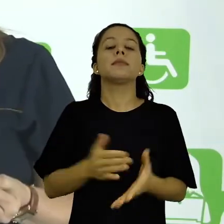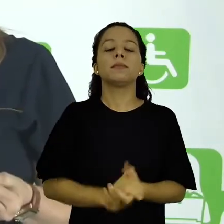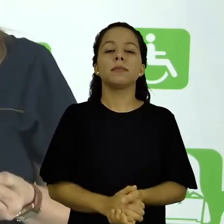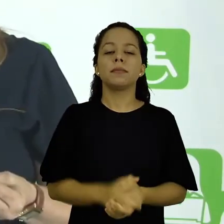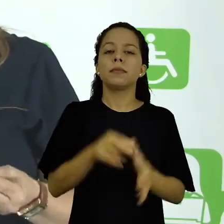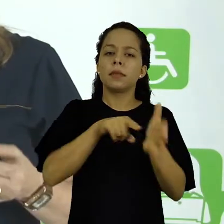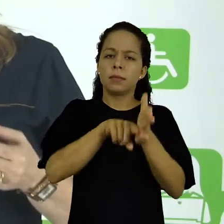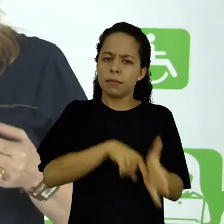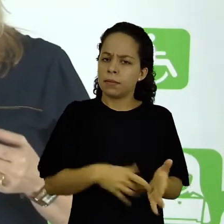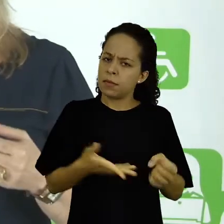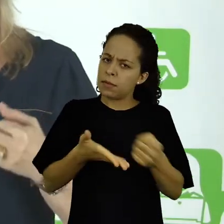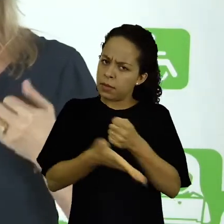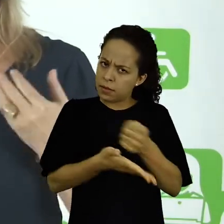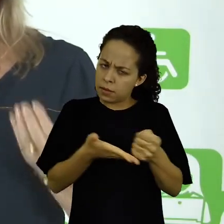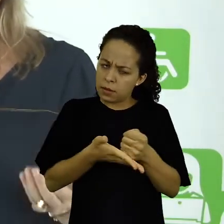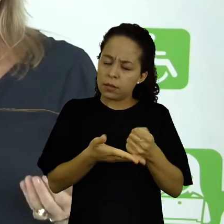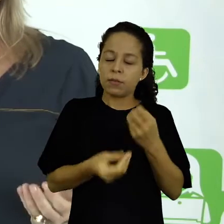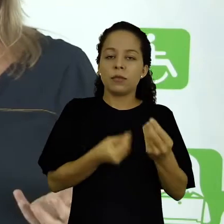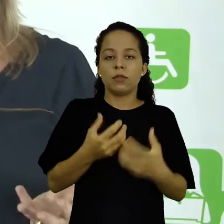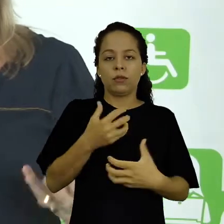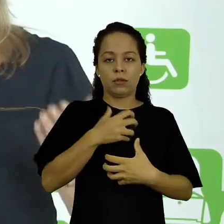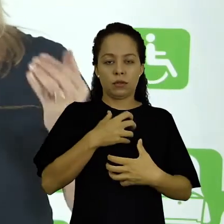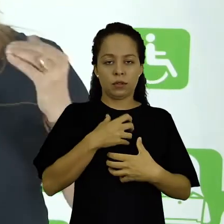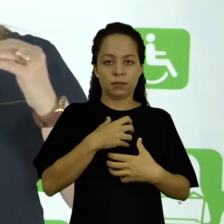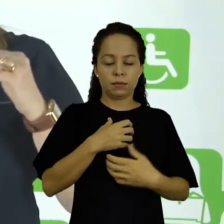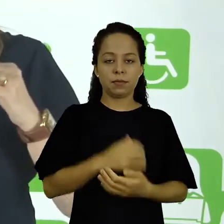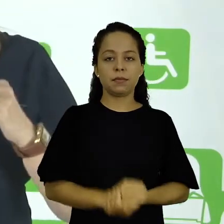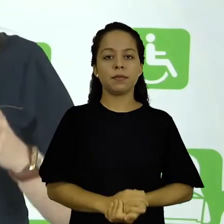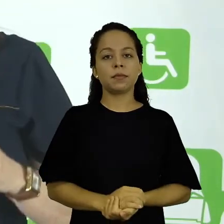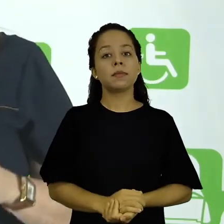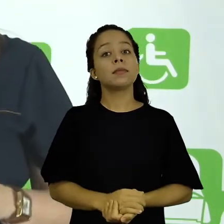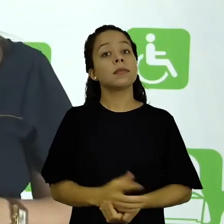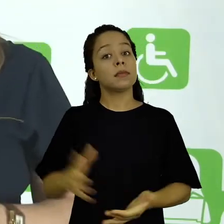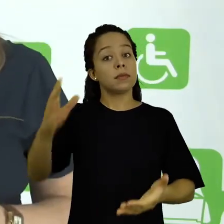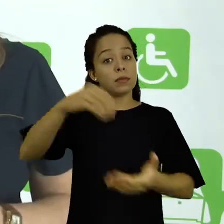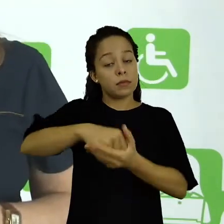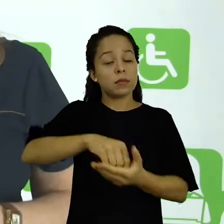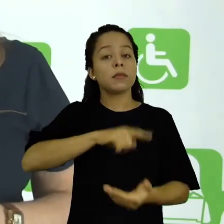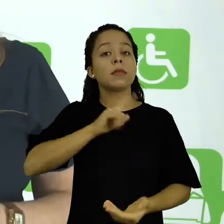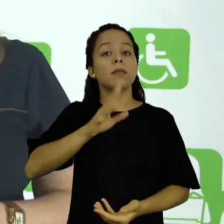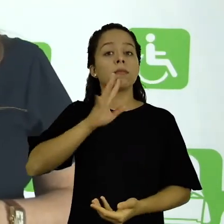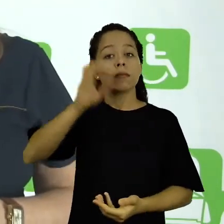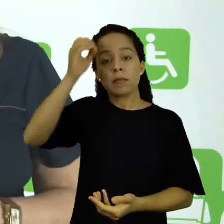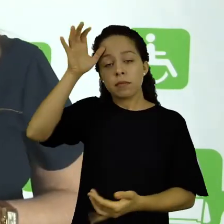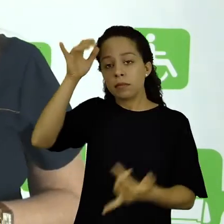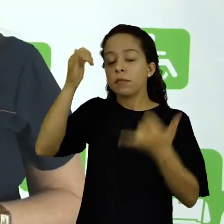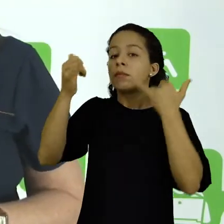específico. Tanto a pesquisa básica quanto a pesquisa aplicada como geradoras de conhecimento